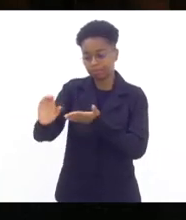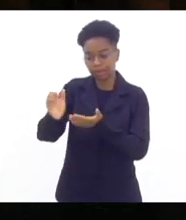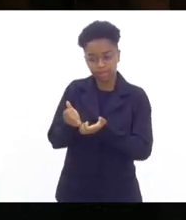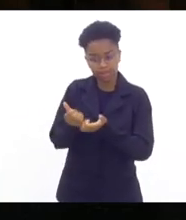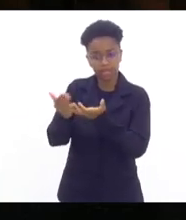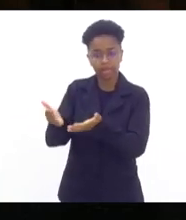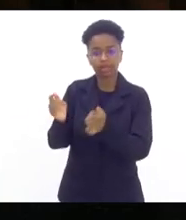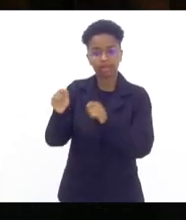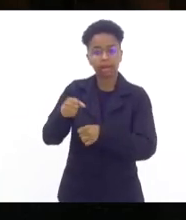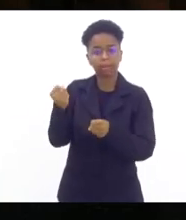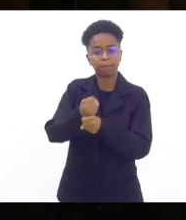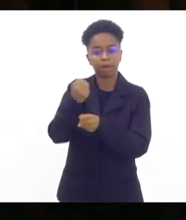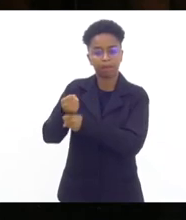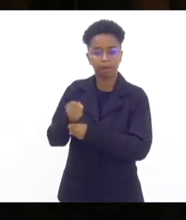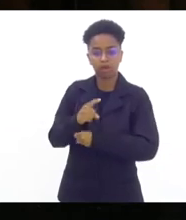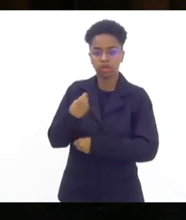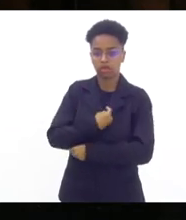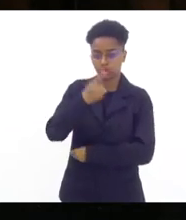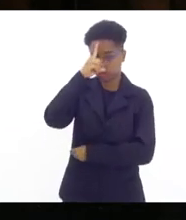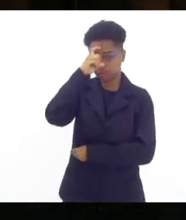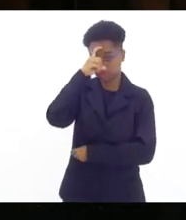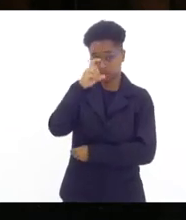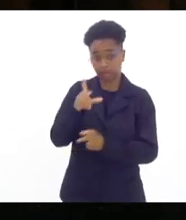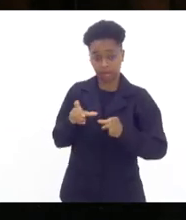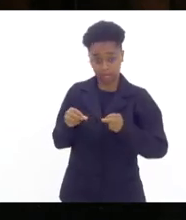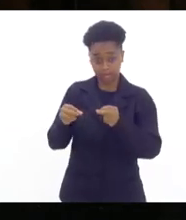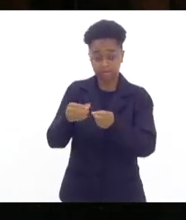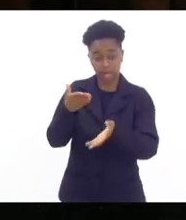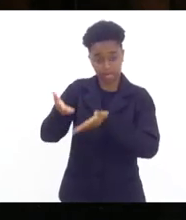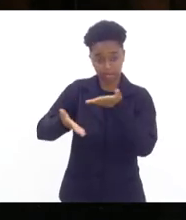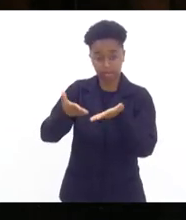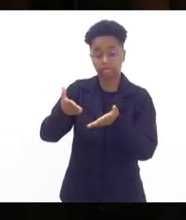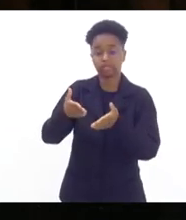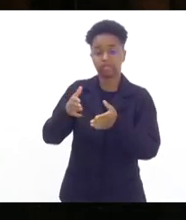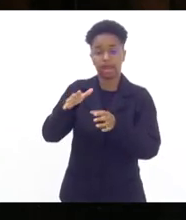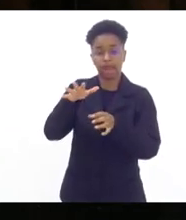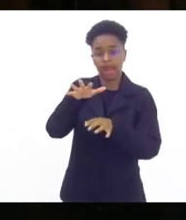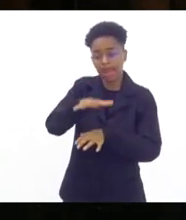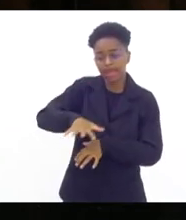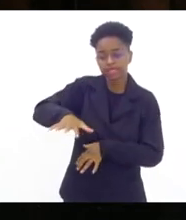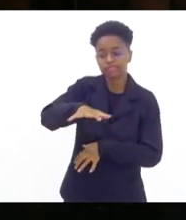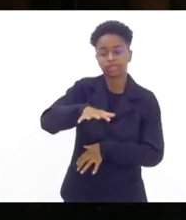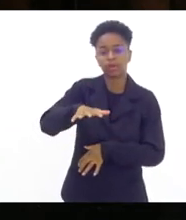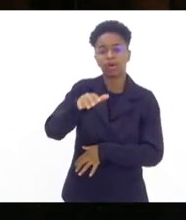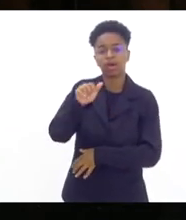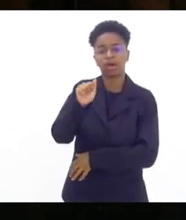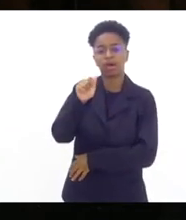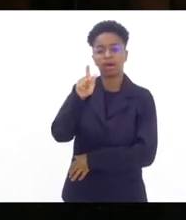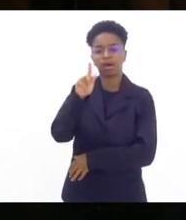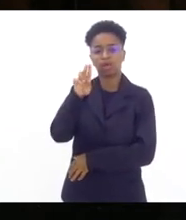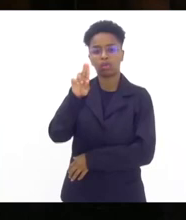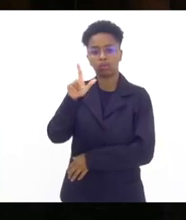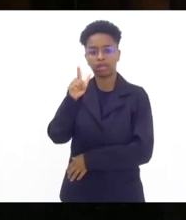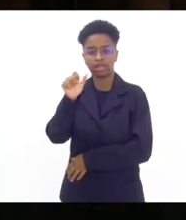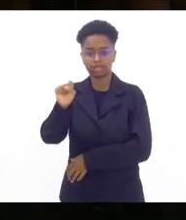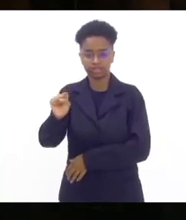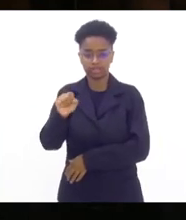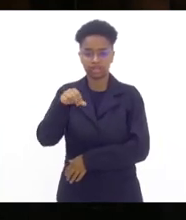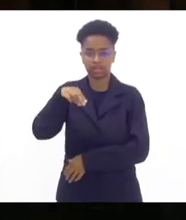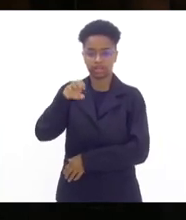a obra de construção do nosso hospital do câncer que vai atender toda a região das agulhas negras são mais de 27 milhões de reais